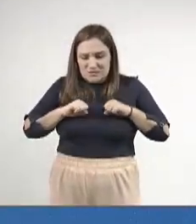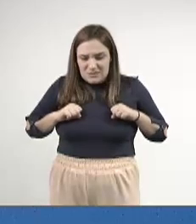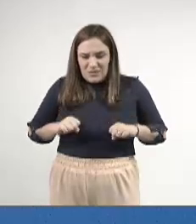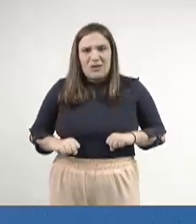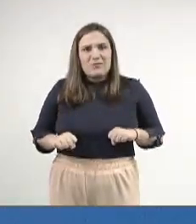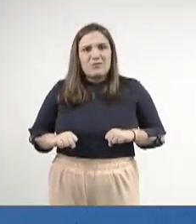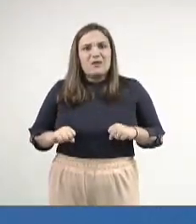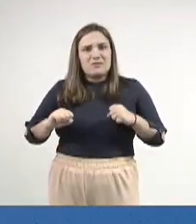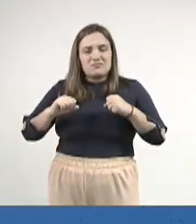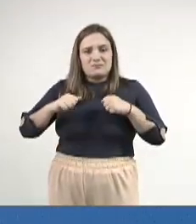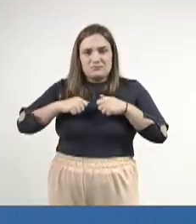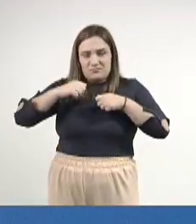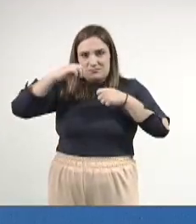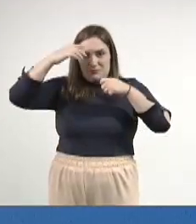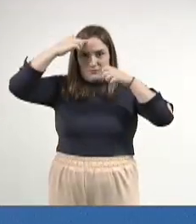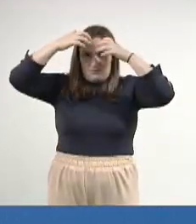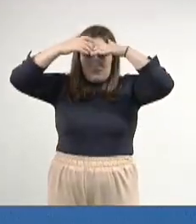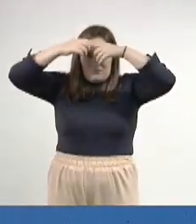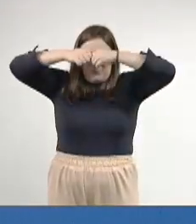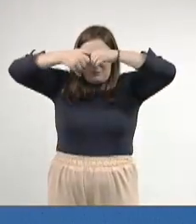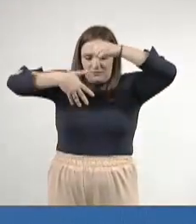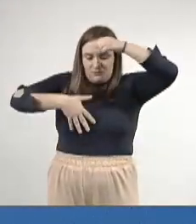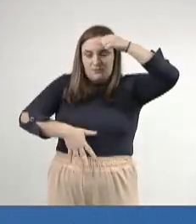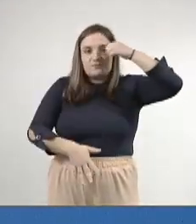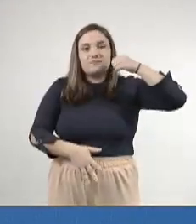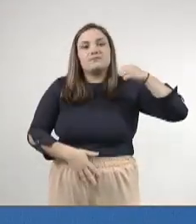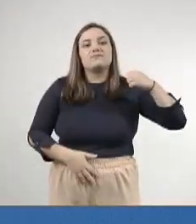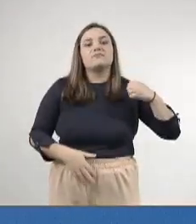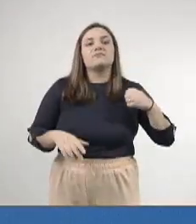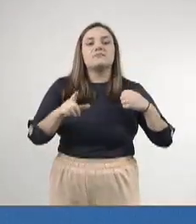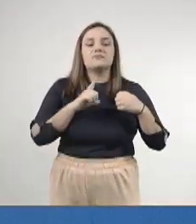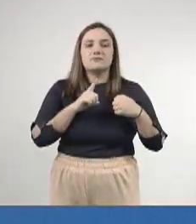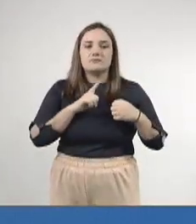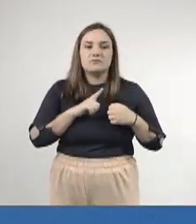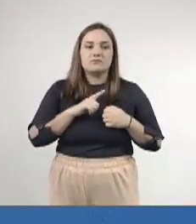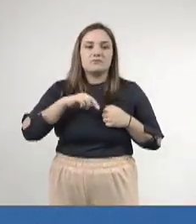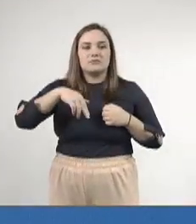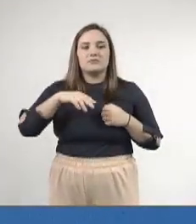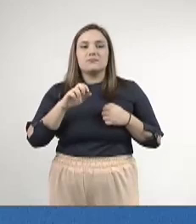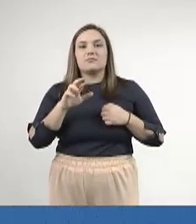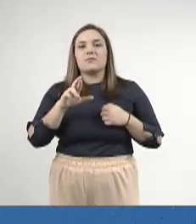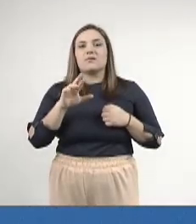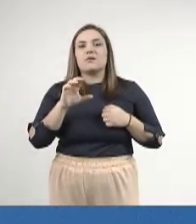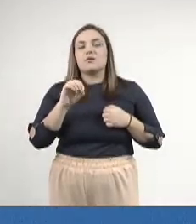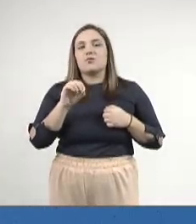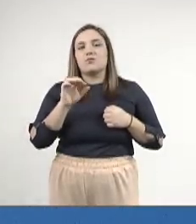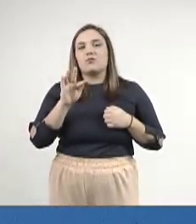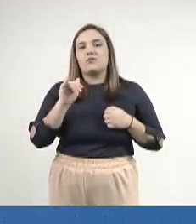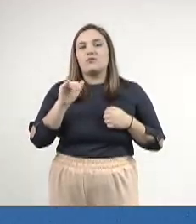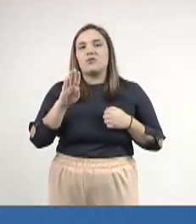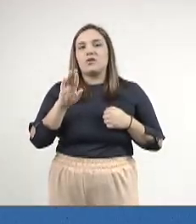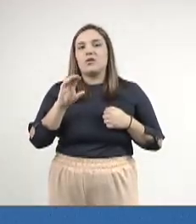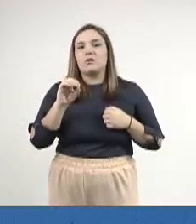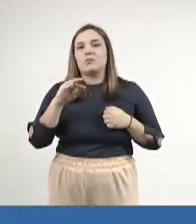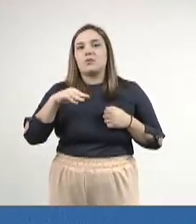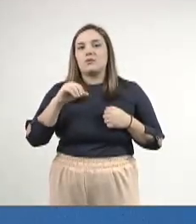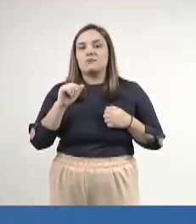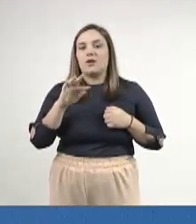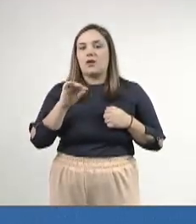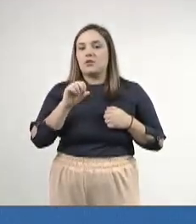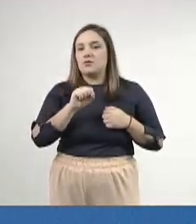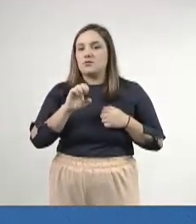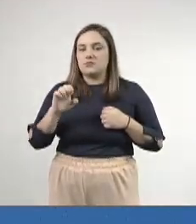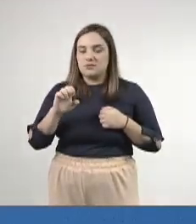e apresentam-se nas formas clínicas de neurofibromatose tipo 1 e neurofibromatose tipo